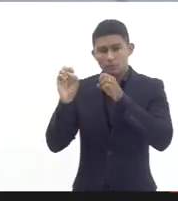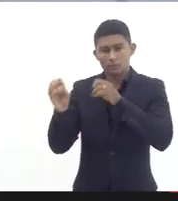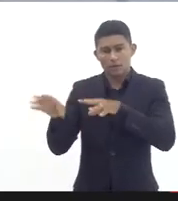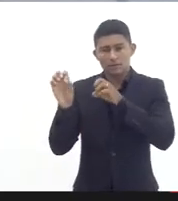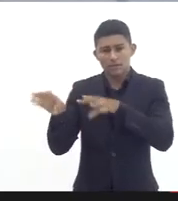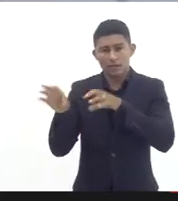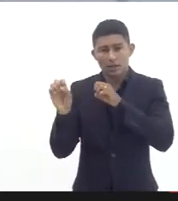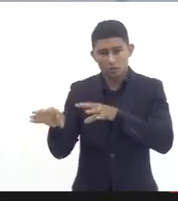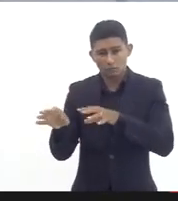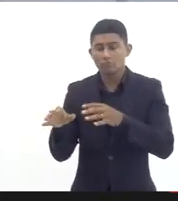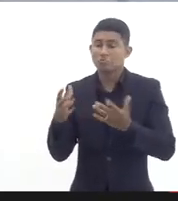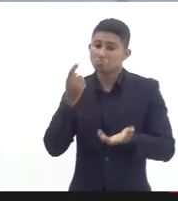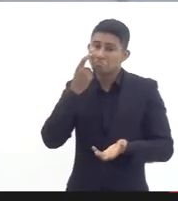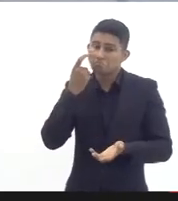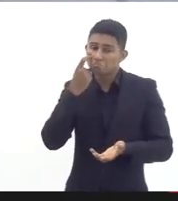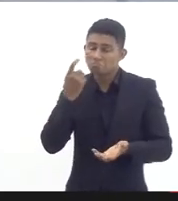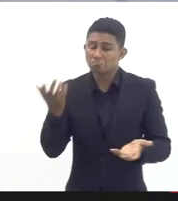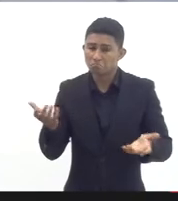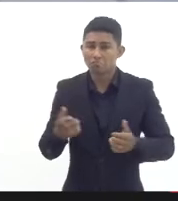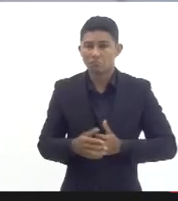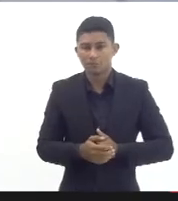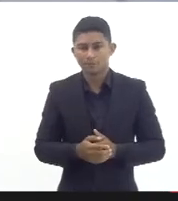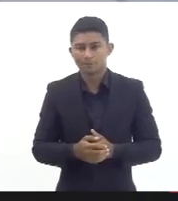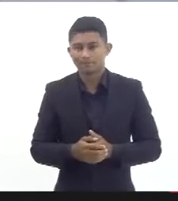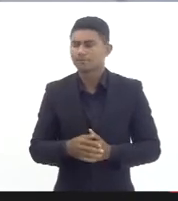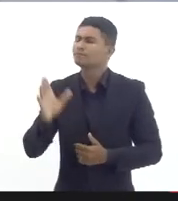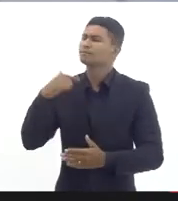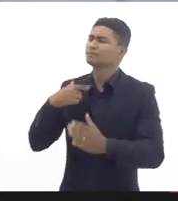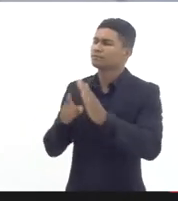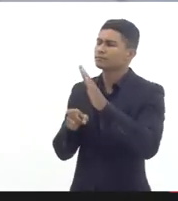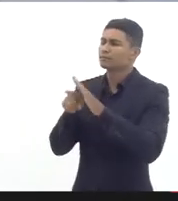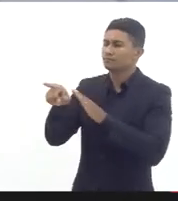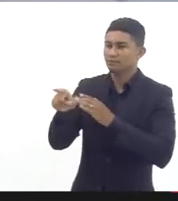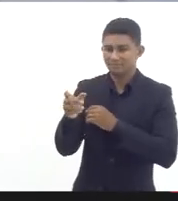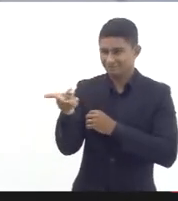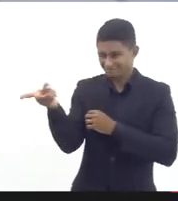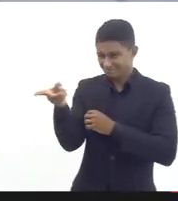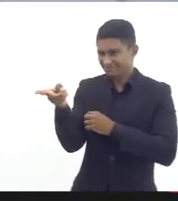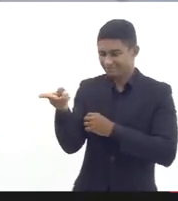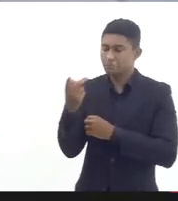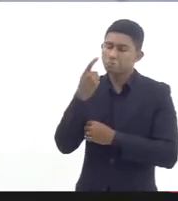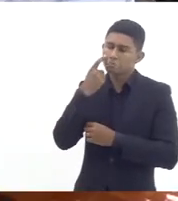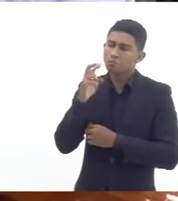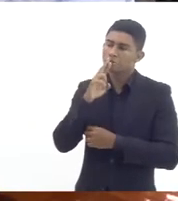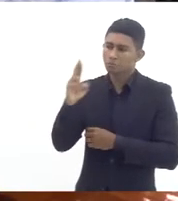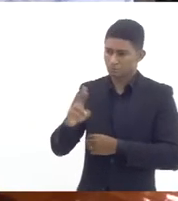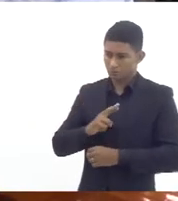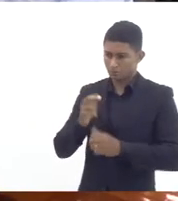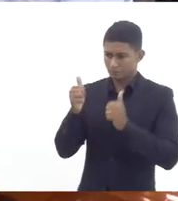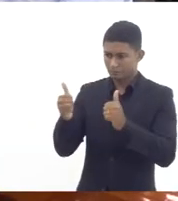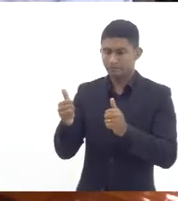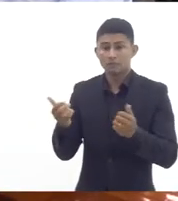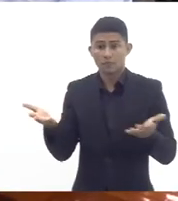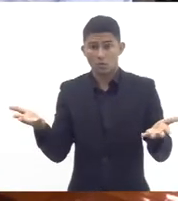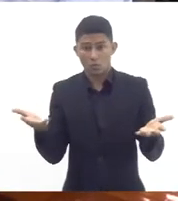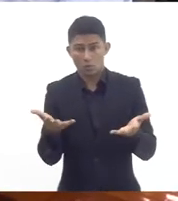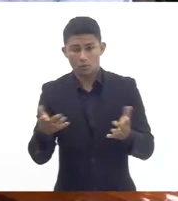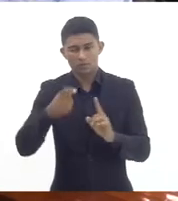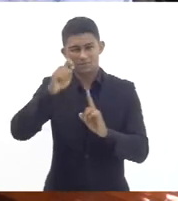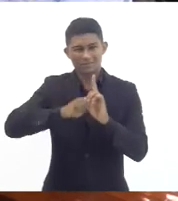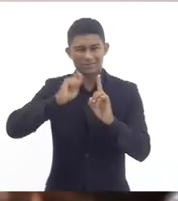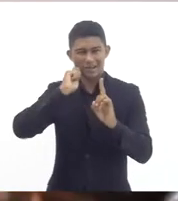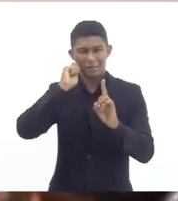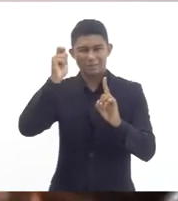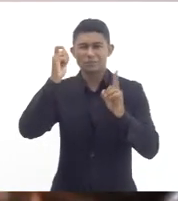primeira legislativa eu queria perguntar subsecretária e superintendente hoje nós estamos praticamente fechando o mês de abril